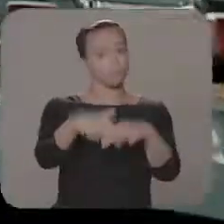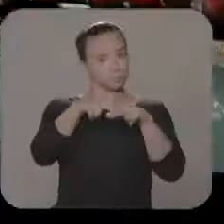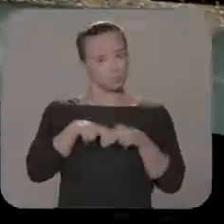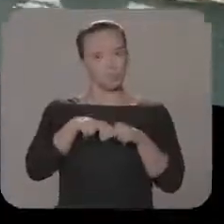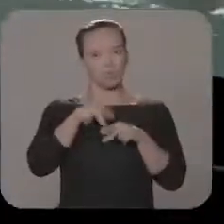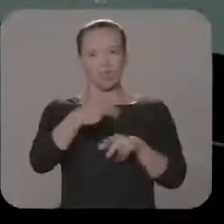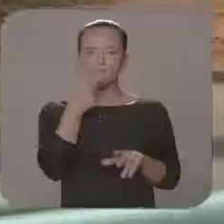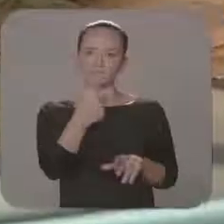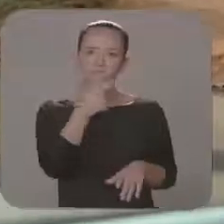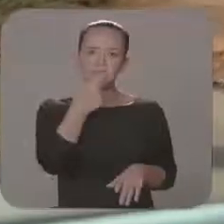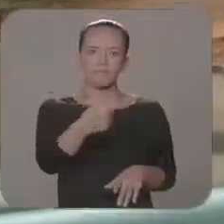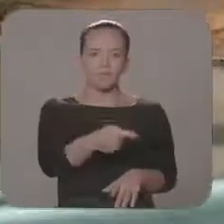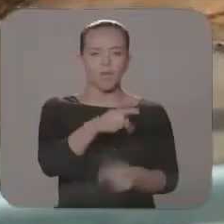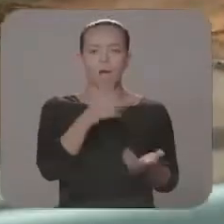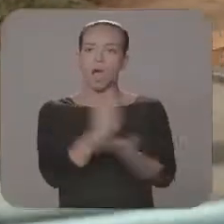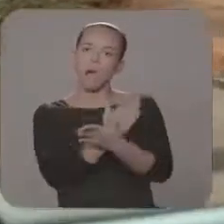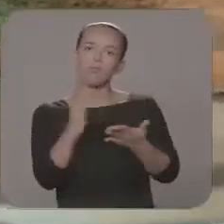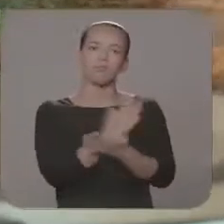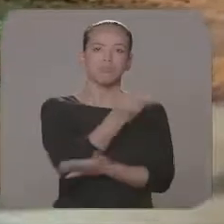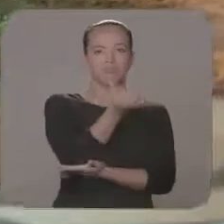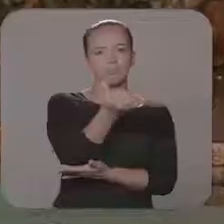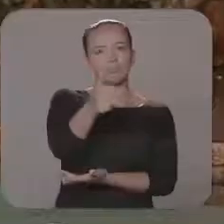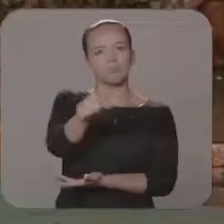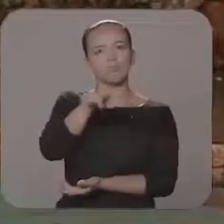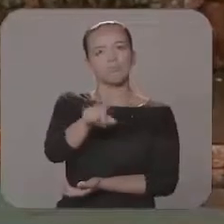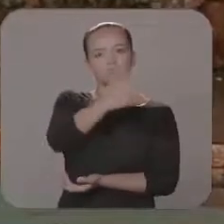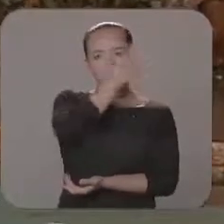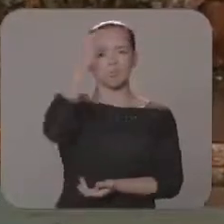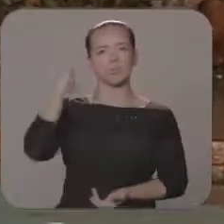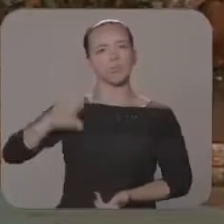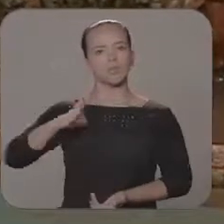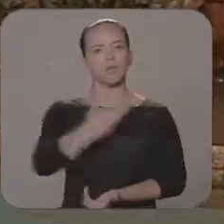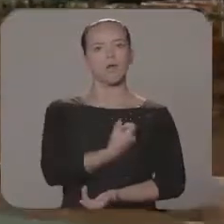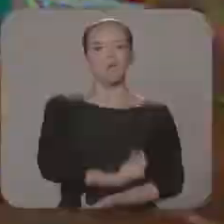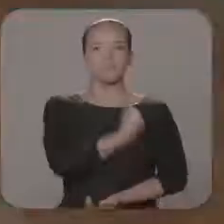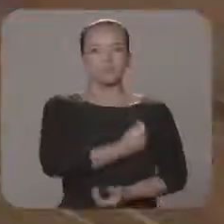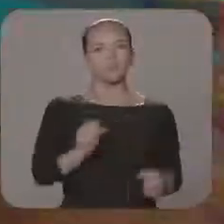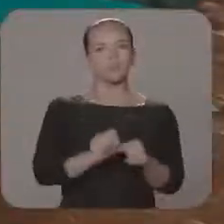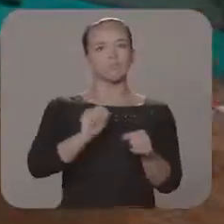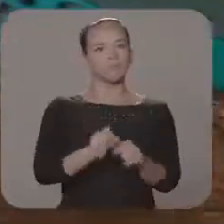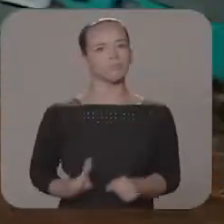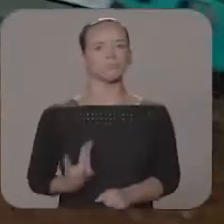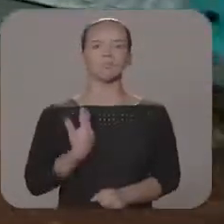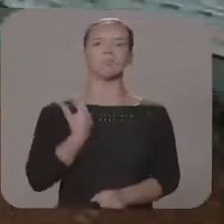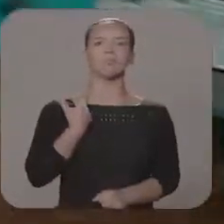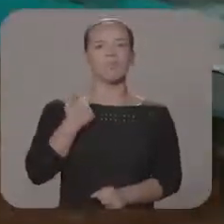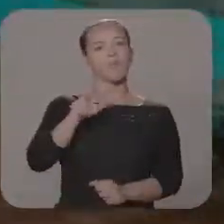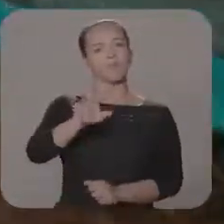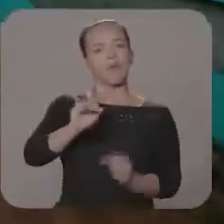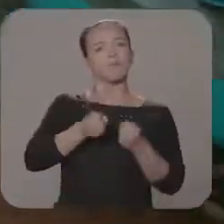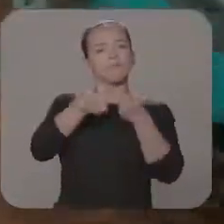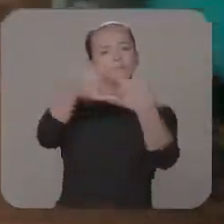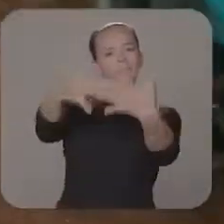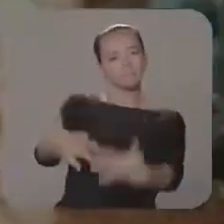mais quando uma área tão importante como a da segurança ficou abandonada por anos. Tínhamos um monte de viaturas